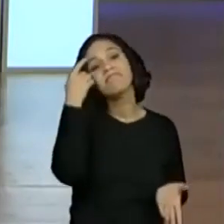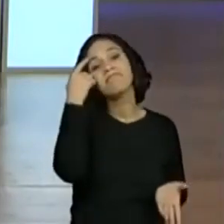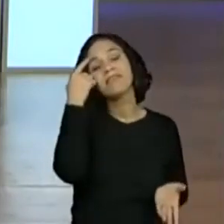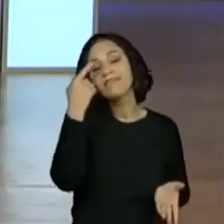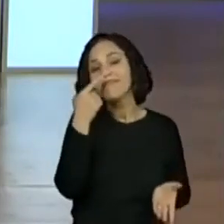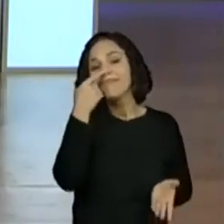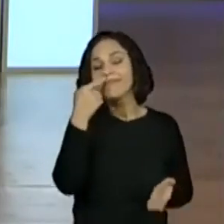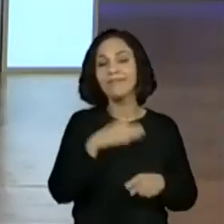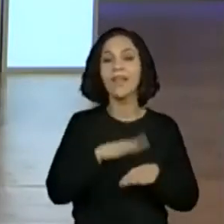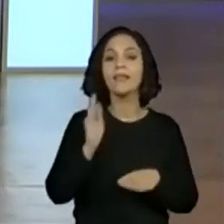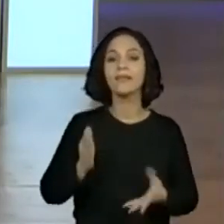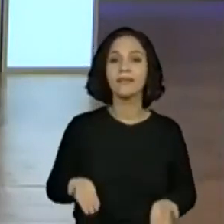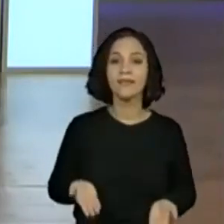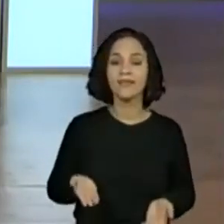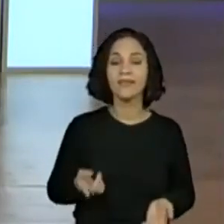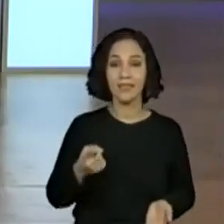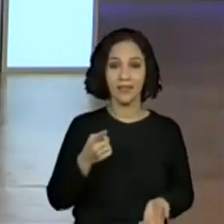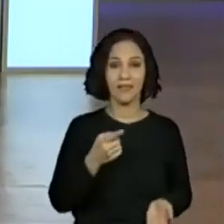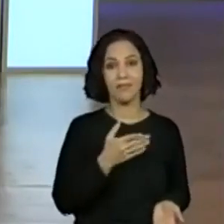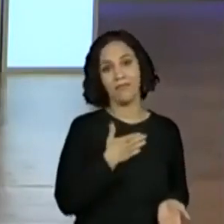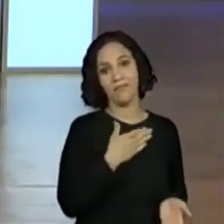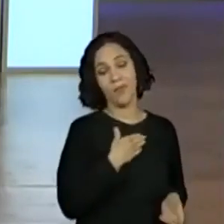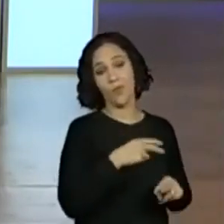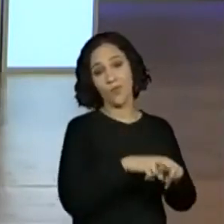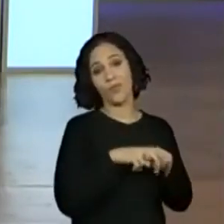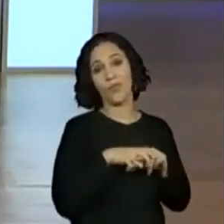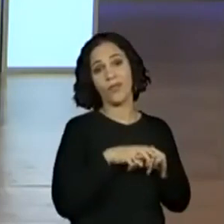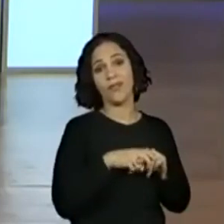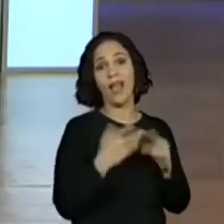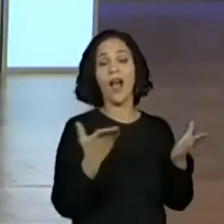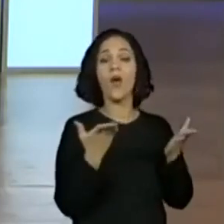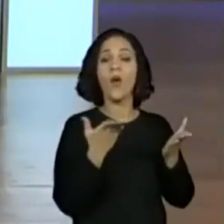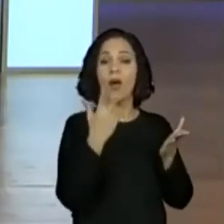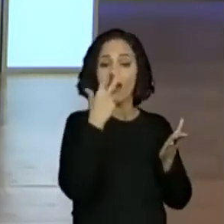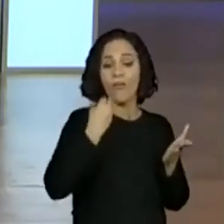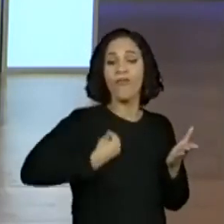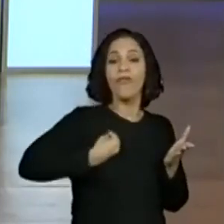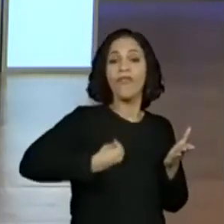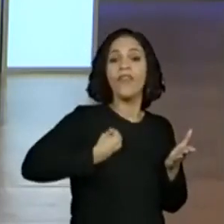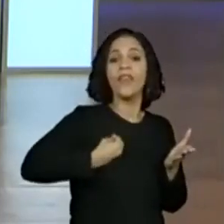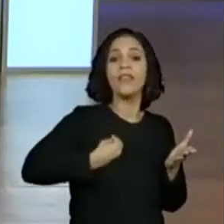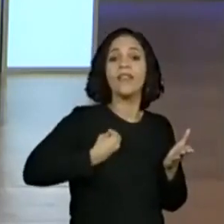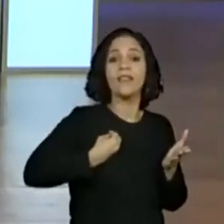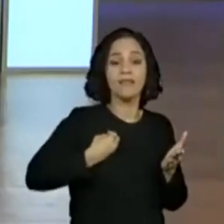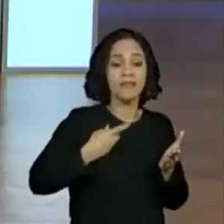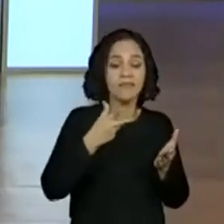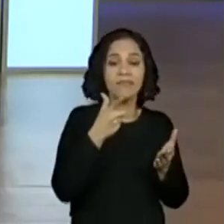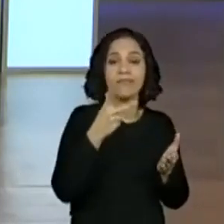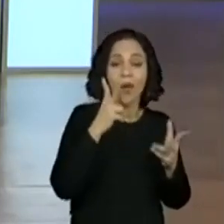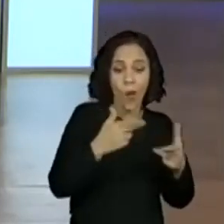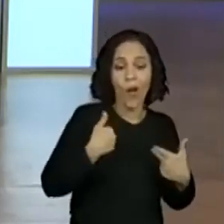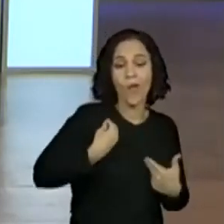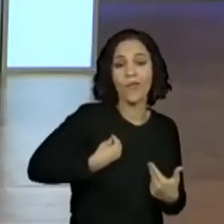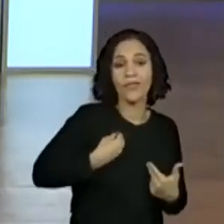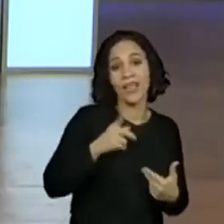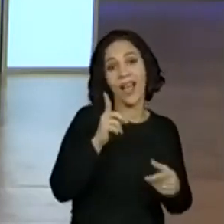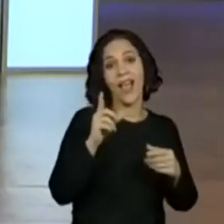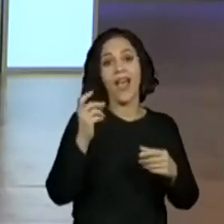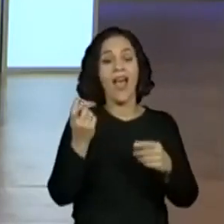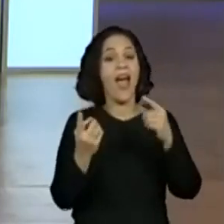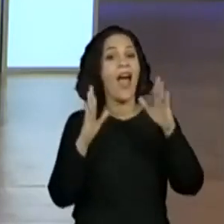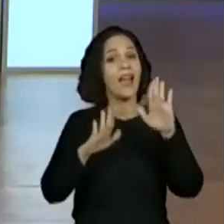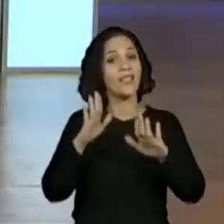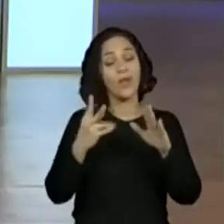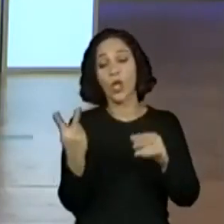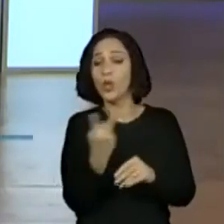Ó, tem gente colocando o meu, porque faz parte, está mais uma realidade perto. Tem gente que colocou os dois, porque são